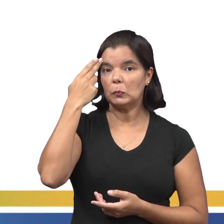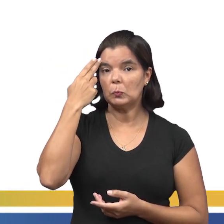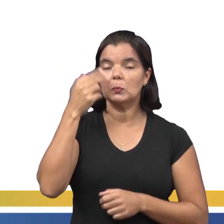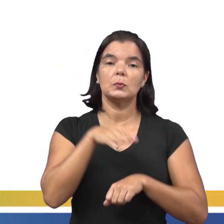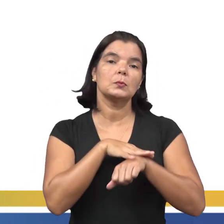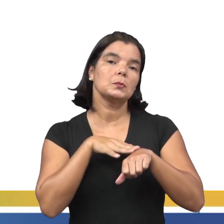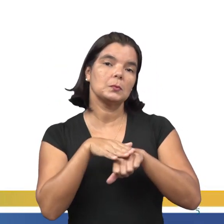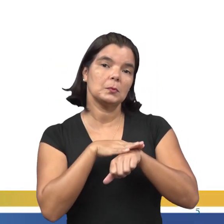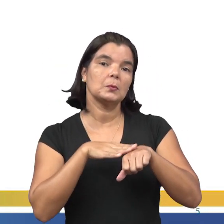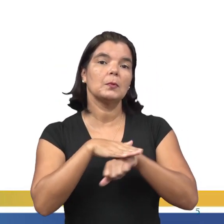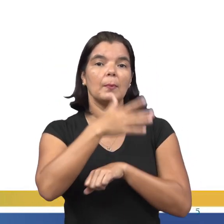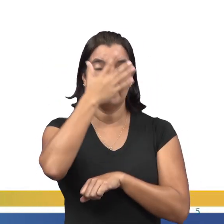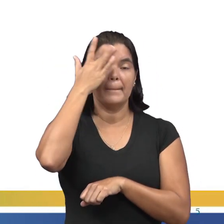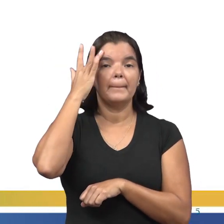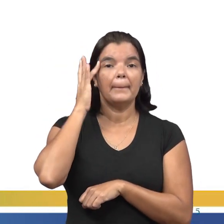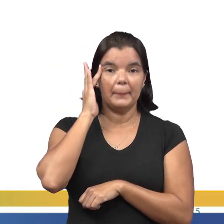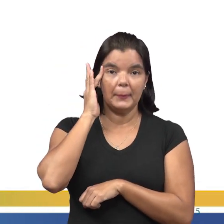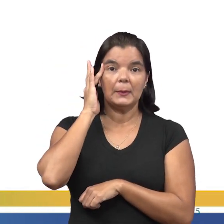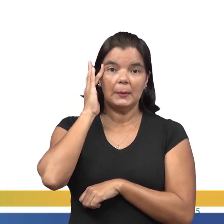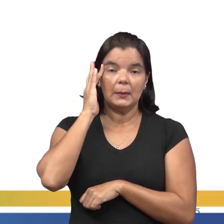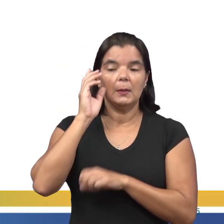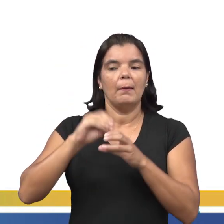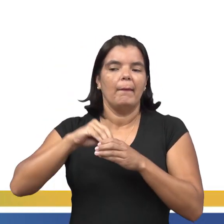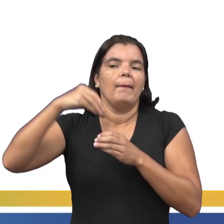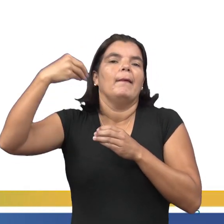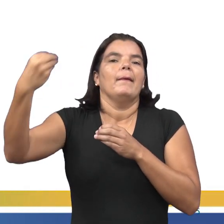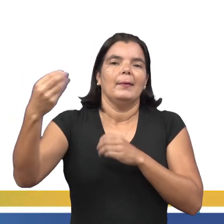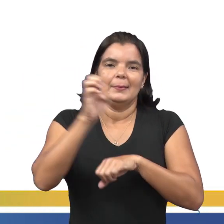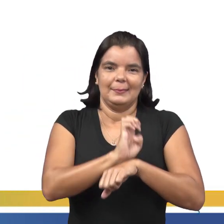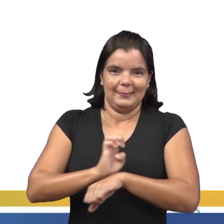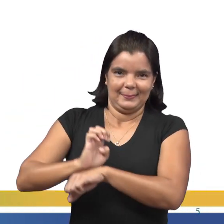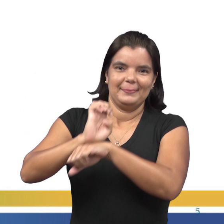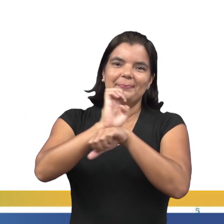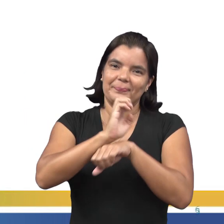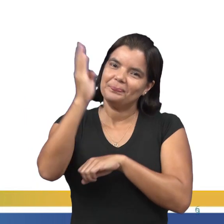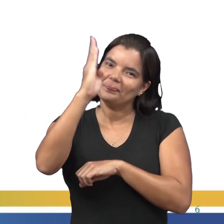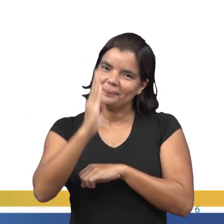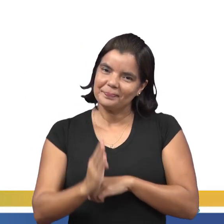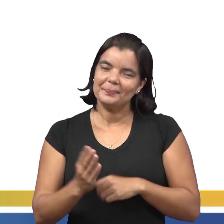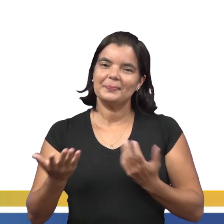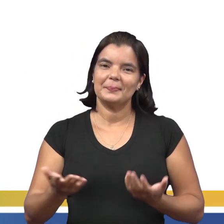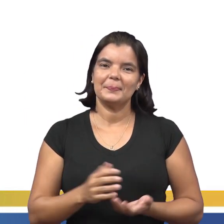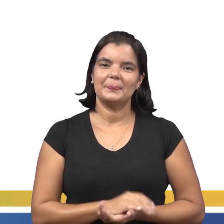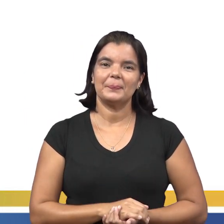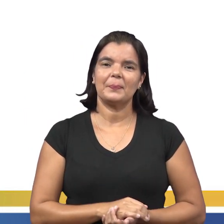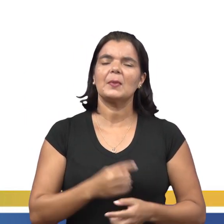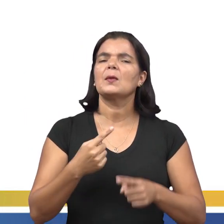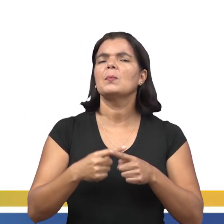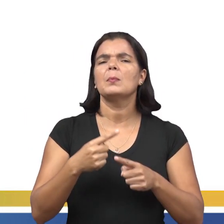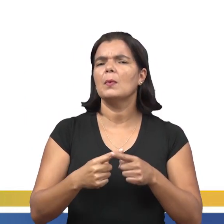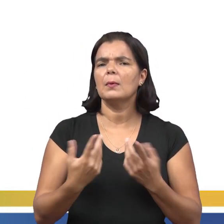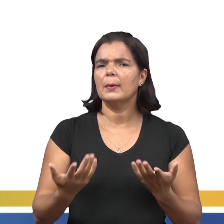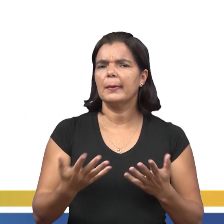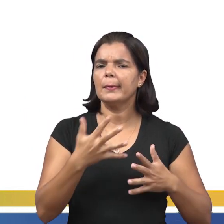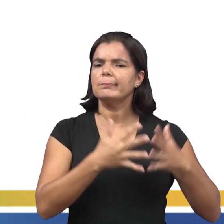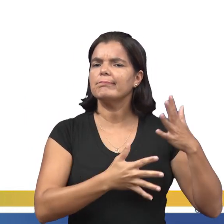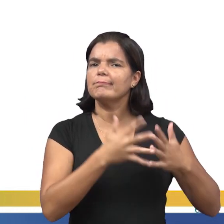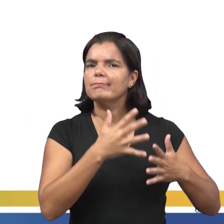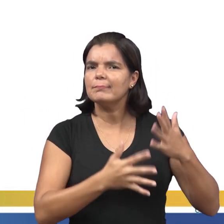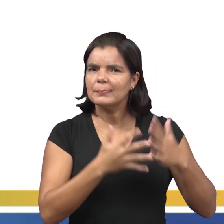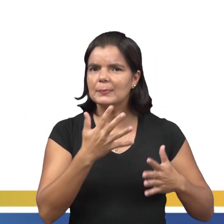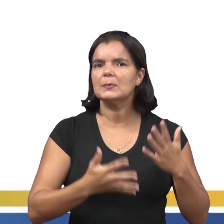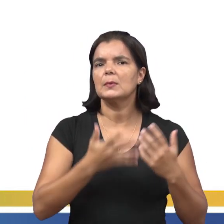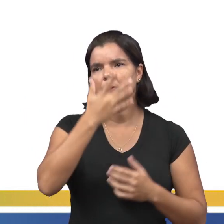conversamos com pessoas lá de fora ou de outros estados do Brasil. Por que esse engano é